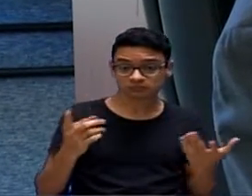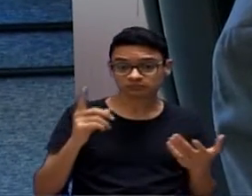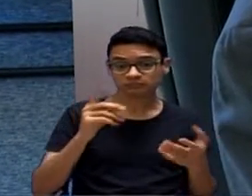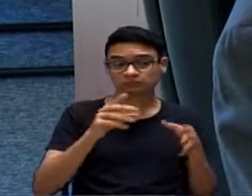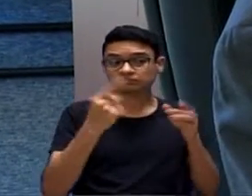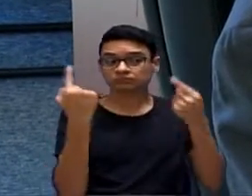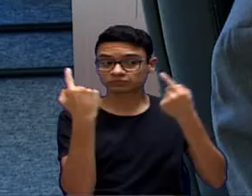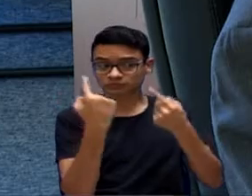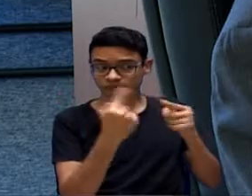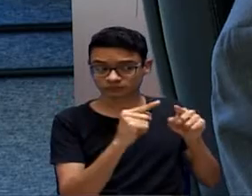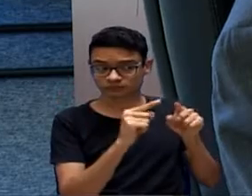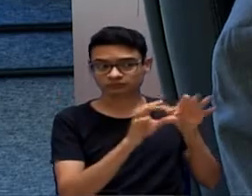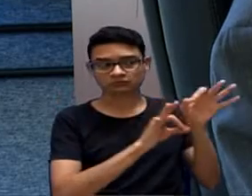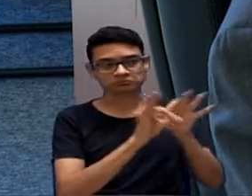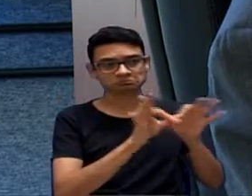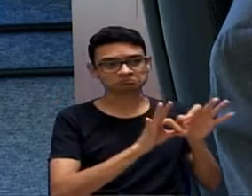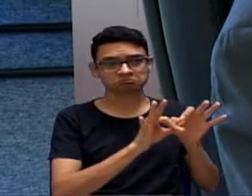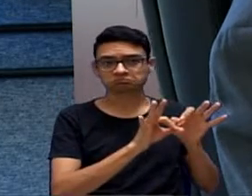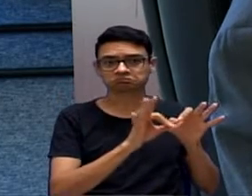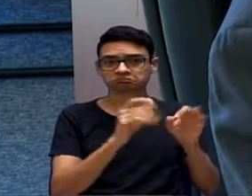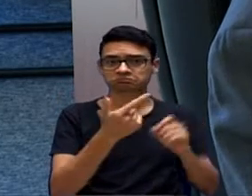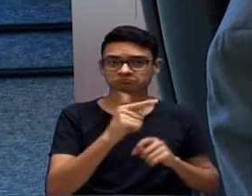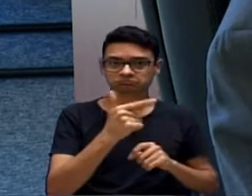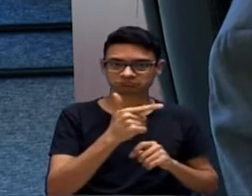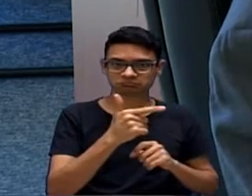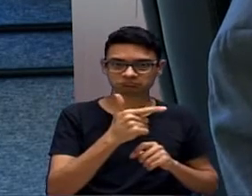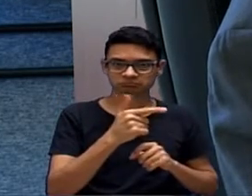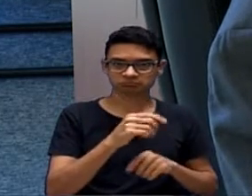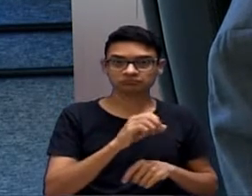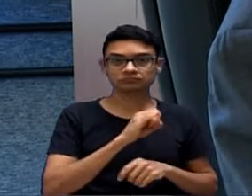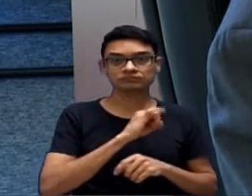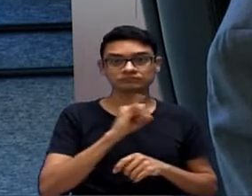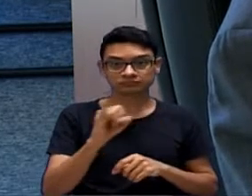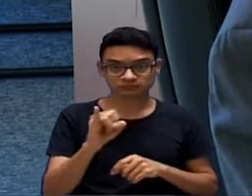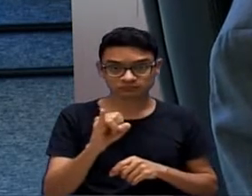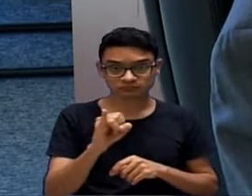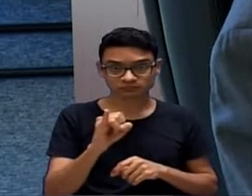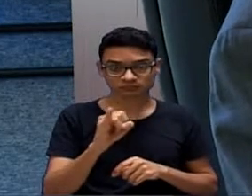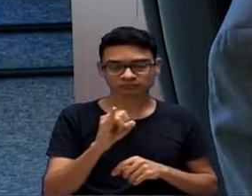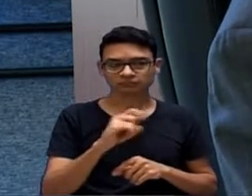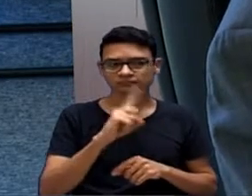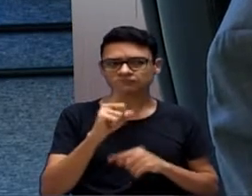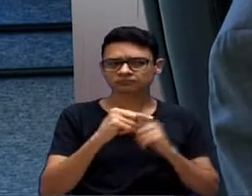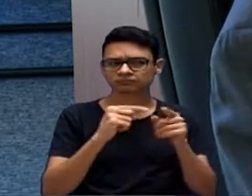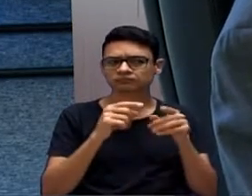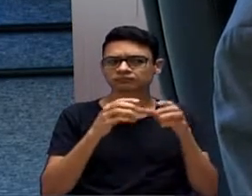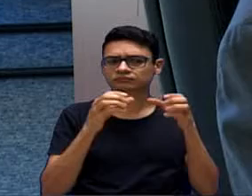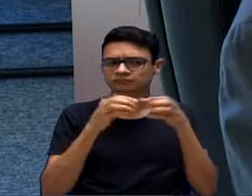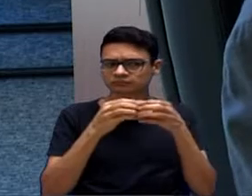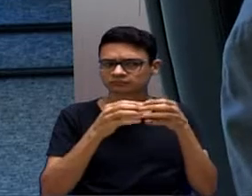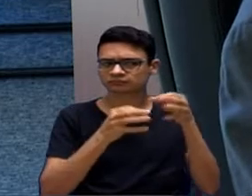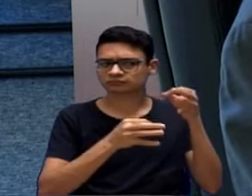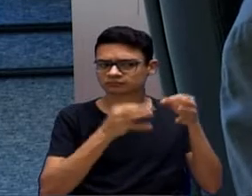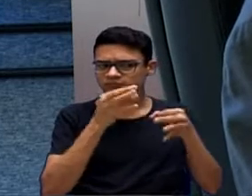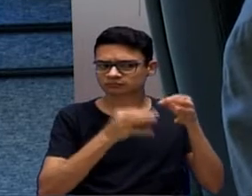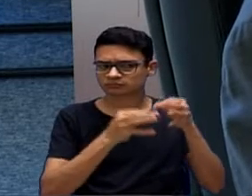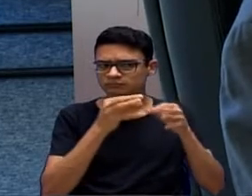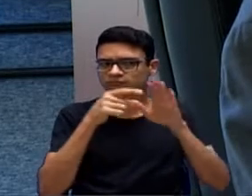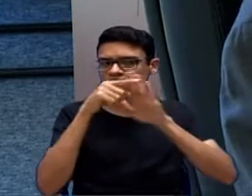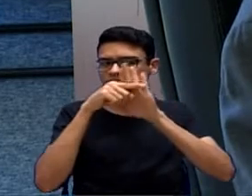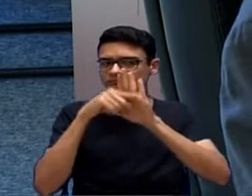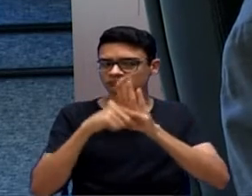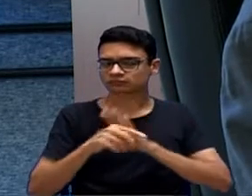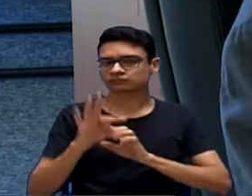com relação à aprovação do projeto, desde que após a análise do jurídico do TAC. Ok,